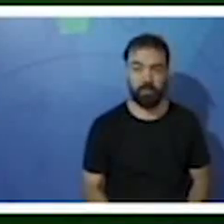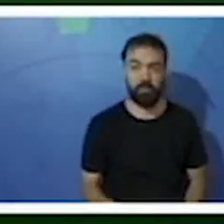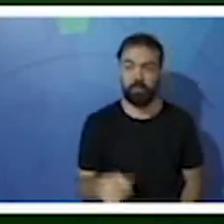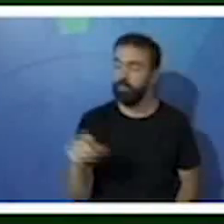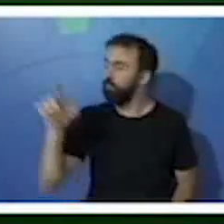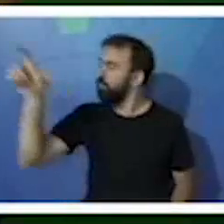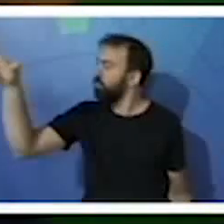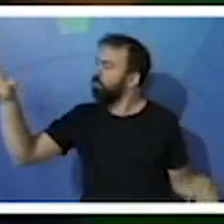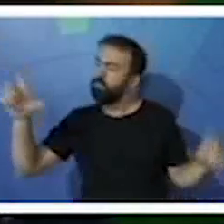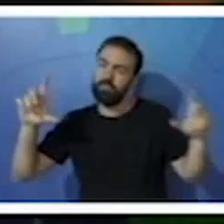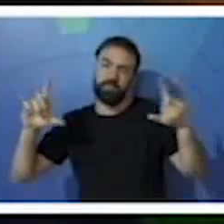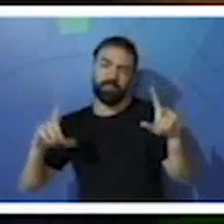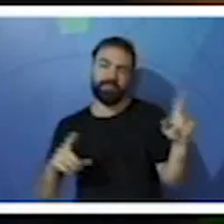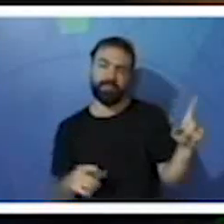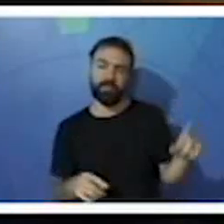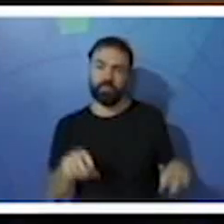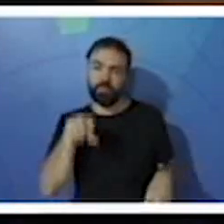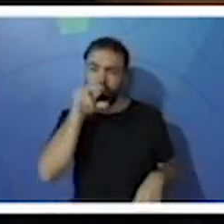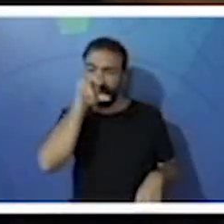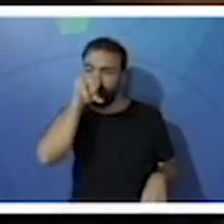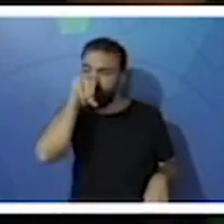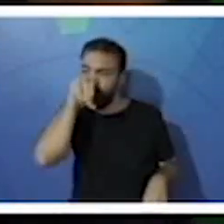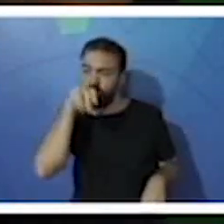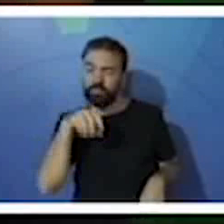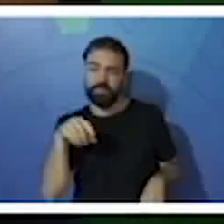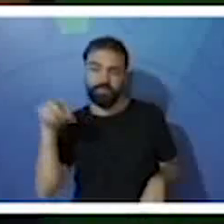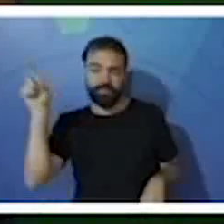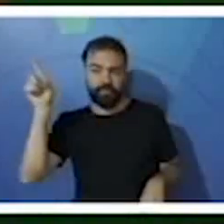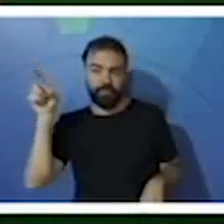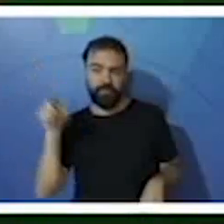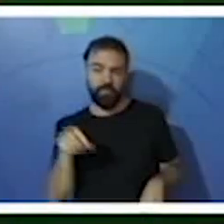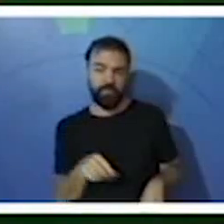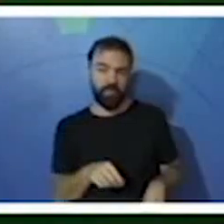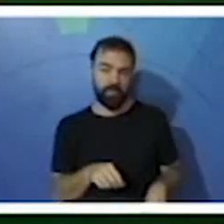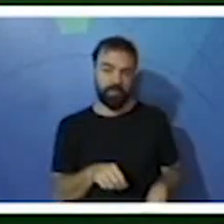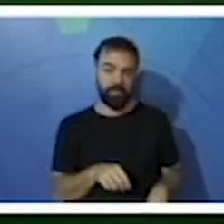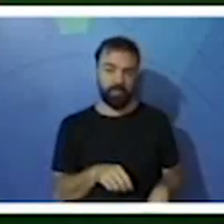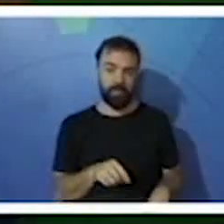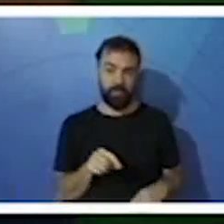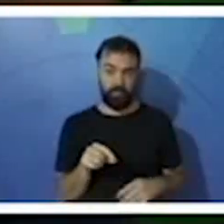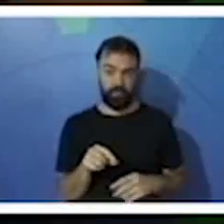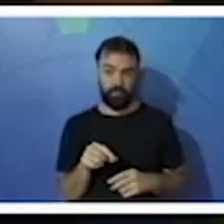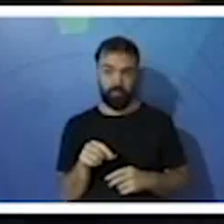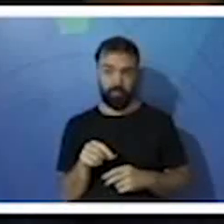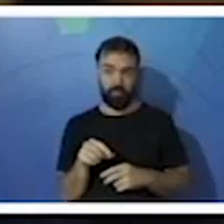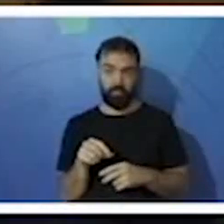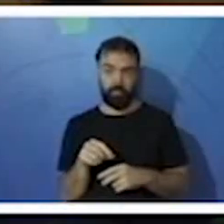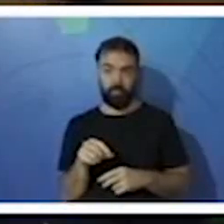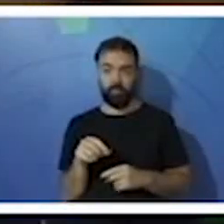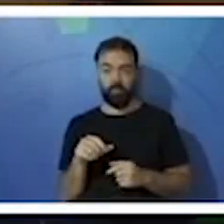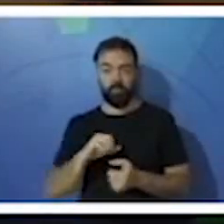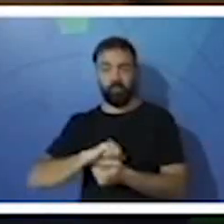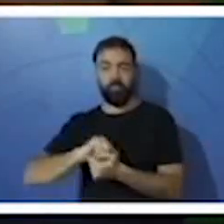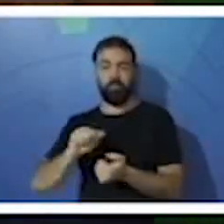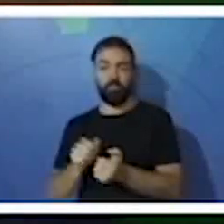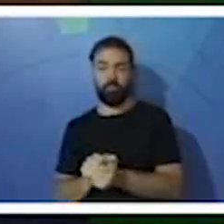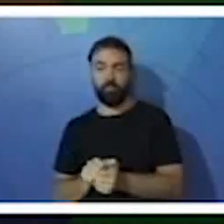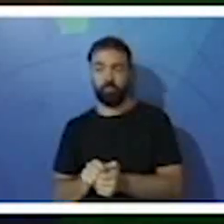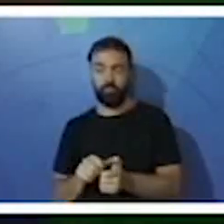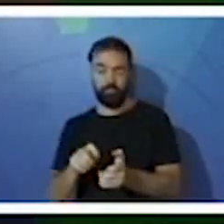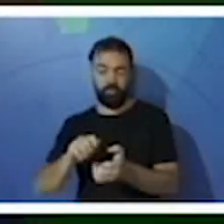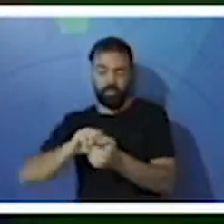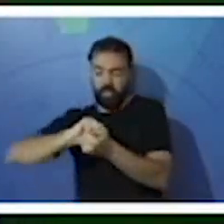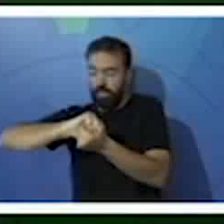de cada uma delas, próprio para alimentação. Ele é afiado e adaptado para